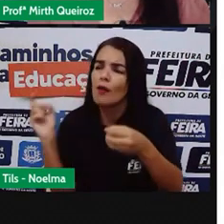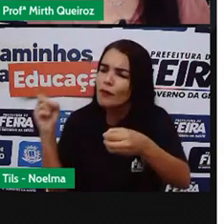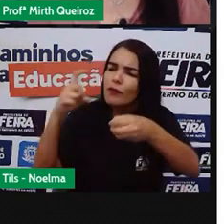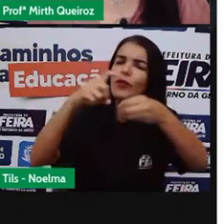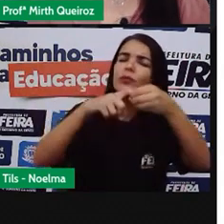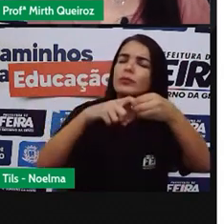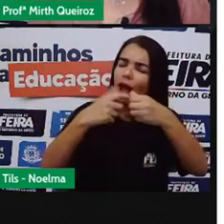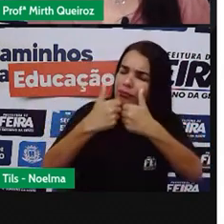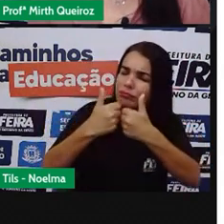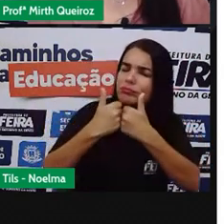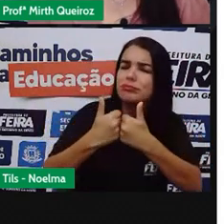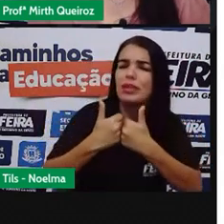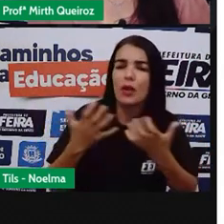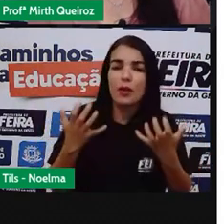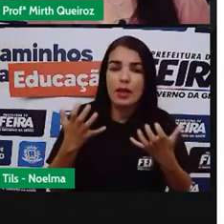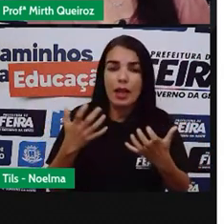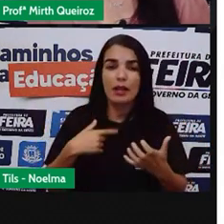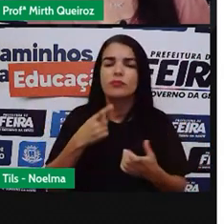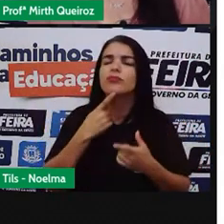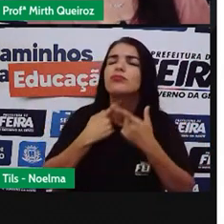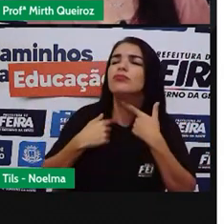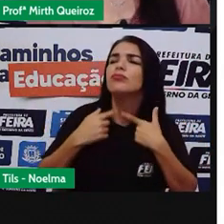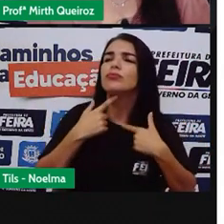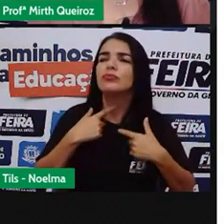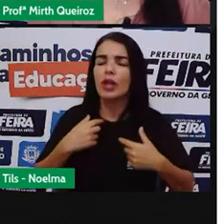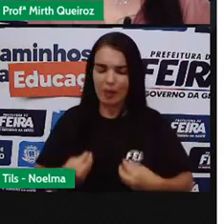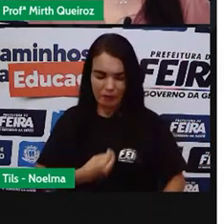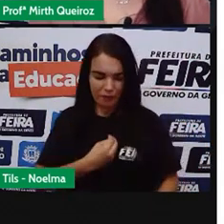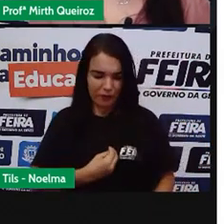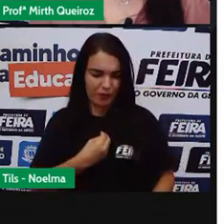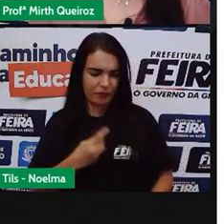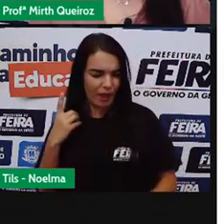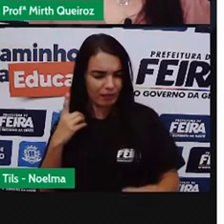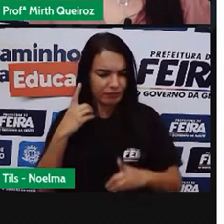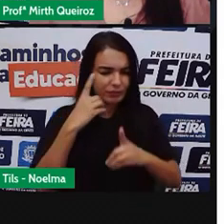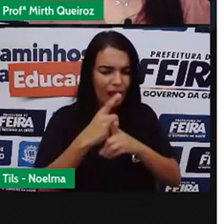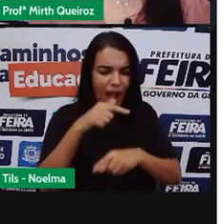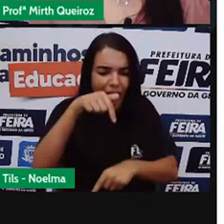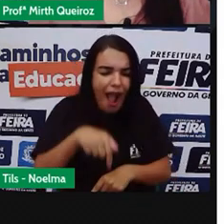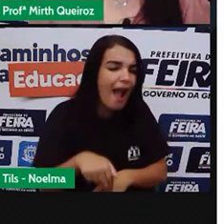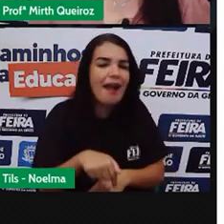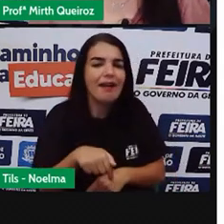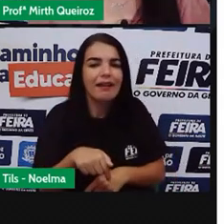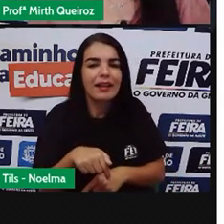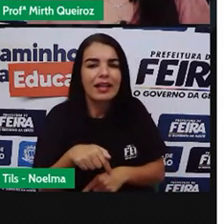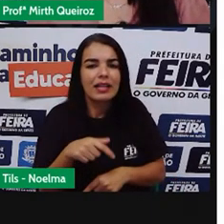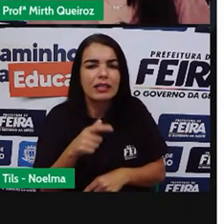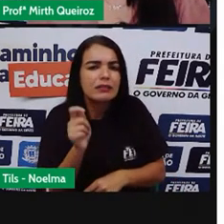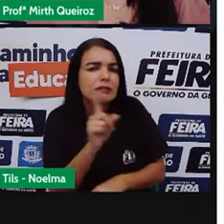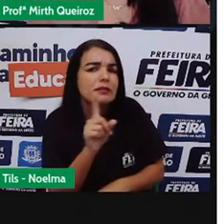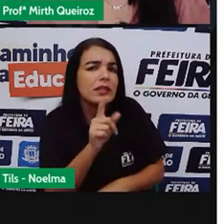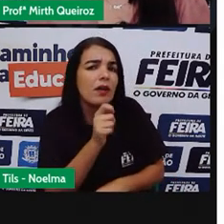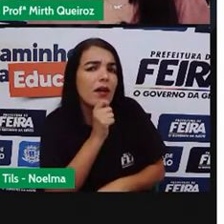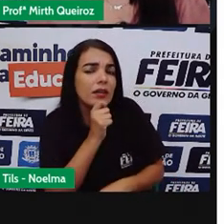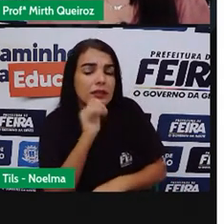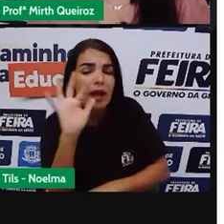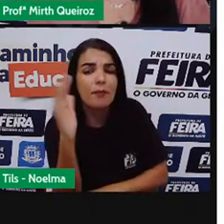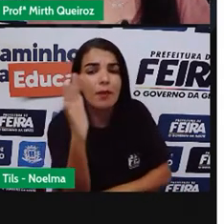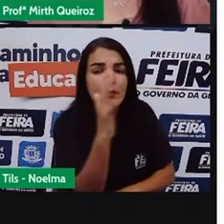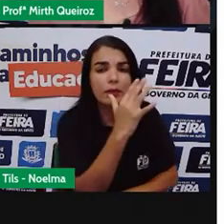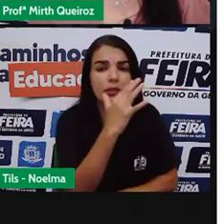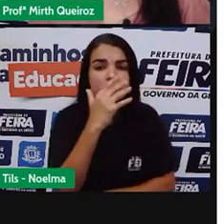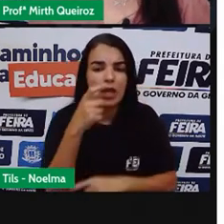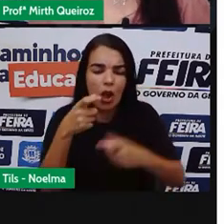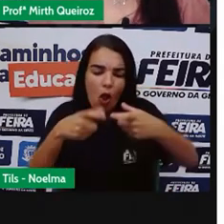lá Sem que despute Os primores Que não encontro Porcar Tem que me dar Viste as palmeiras